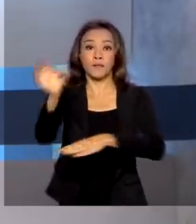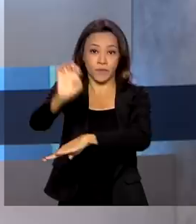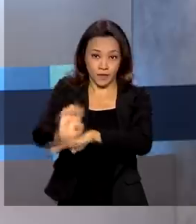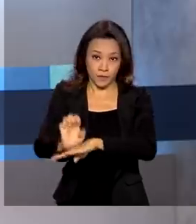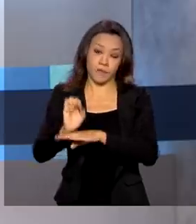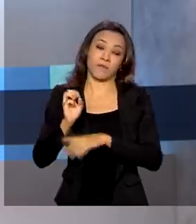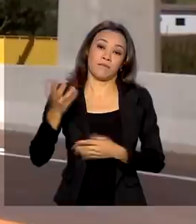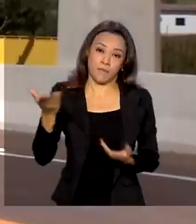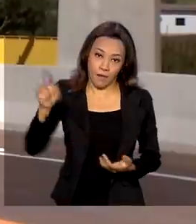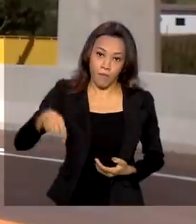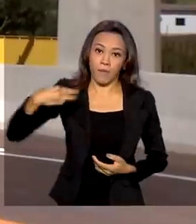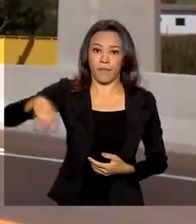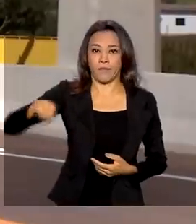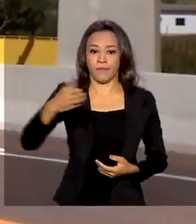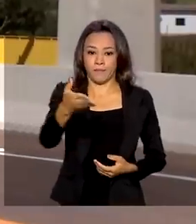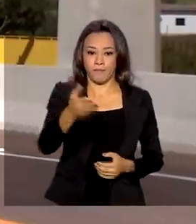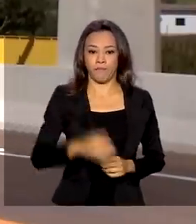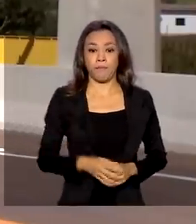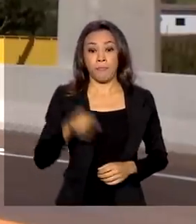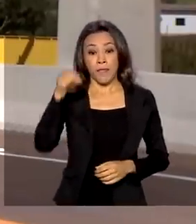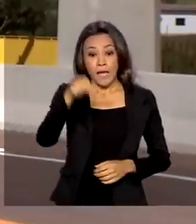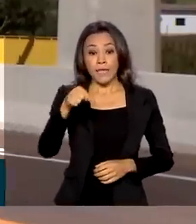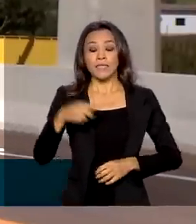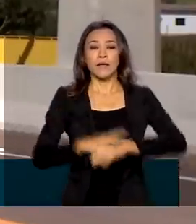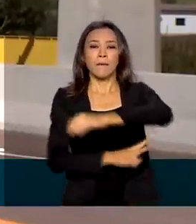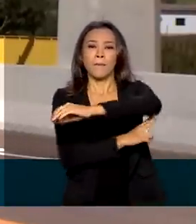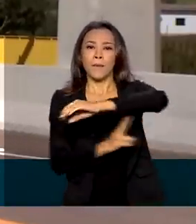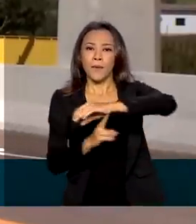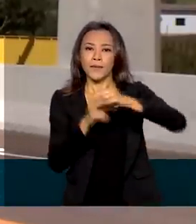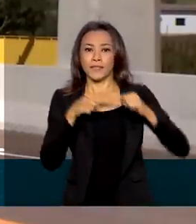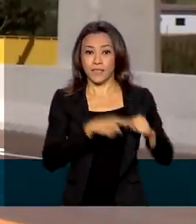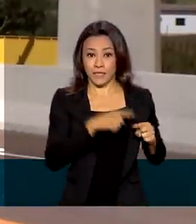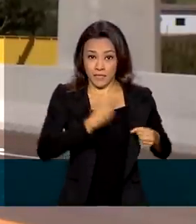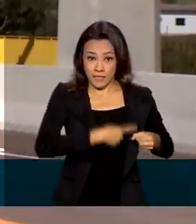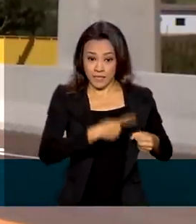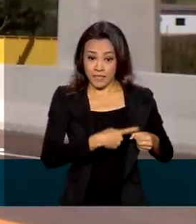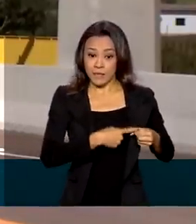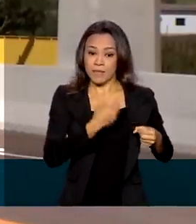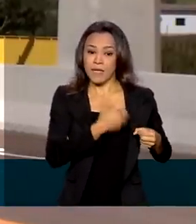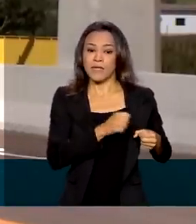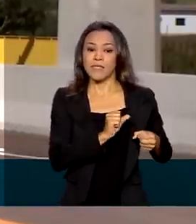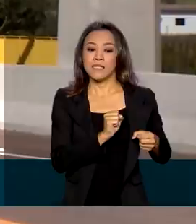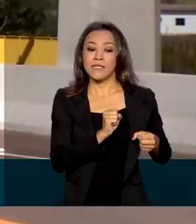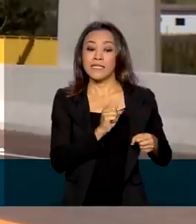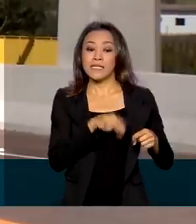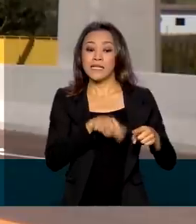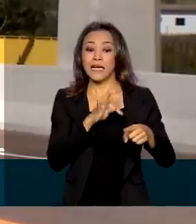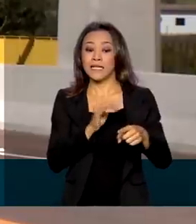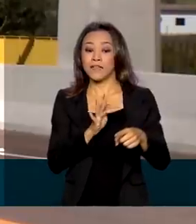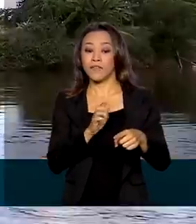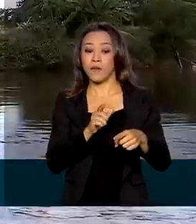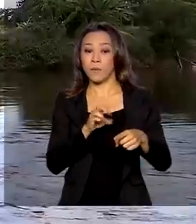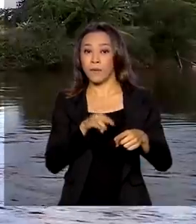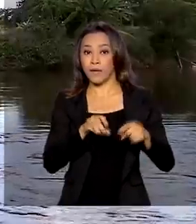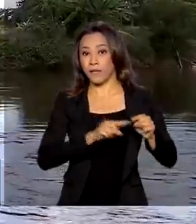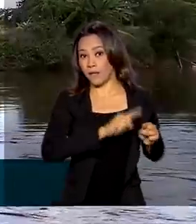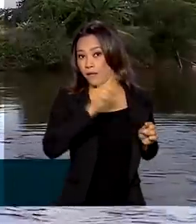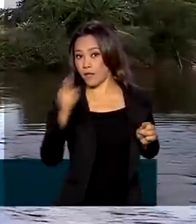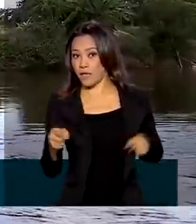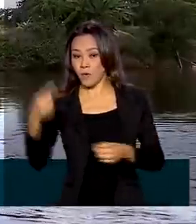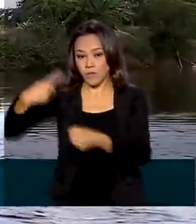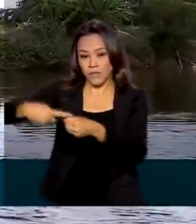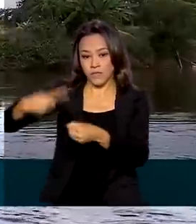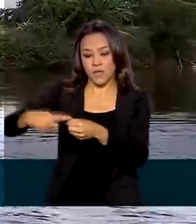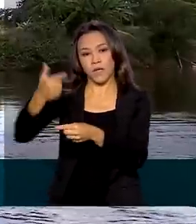informações. A ponte estalhada liga as cidades de Santa Filomena, no Piauí, e Alto Parnaíba, no Maranhão. A